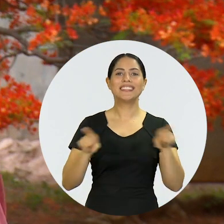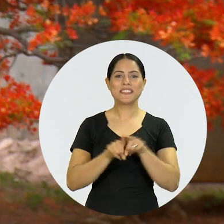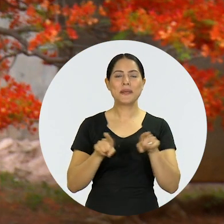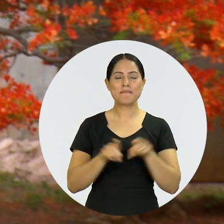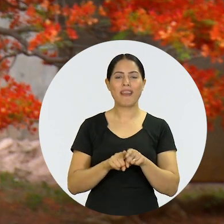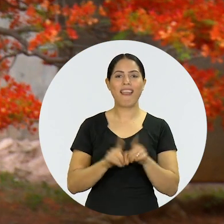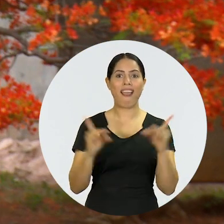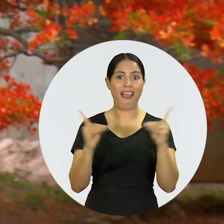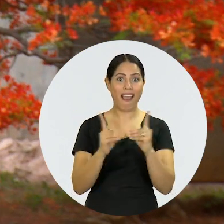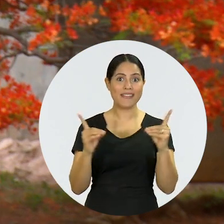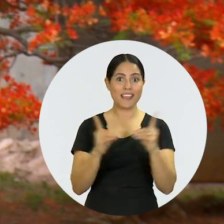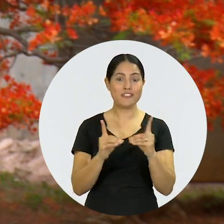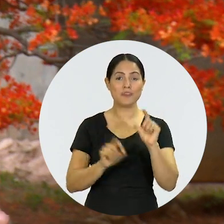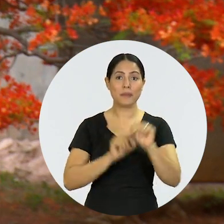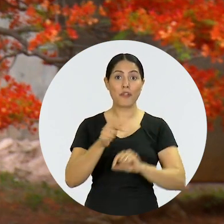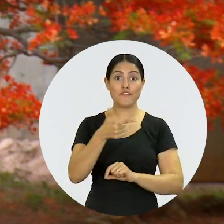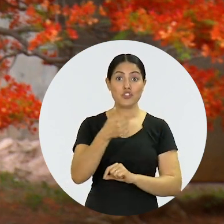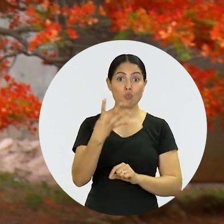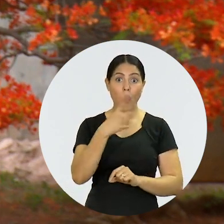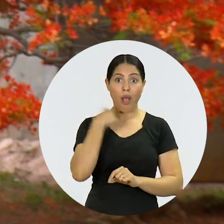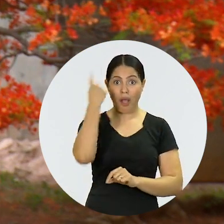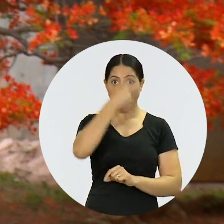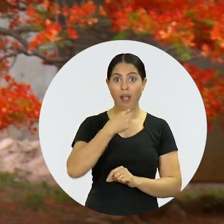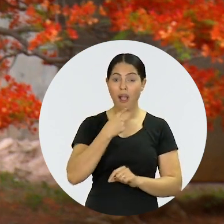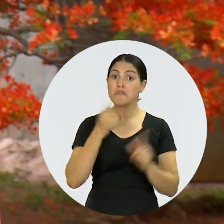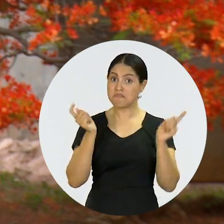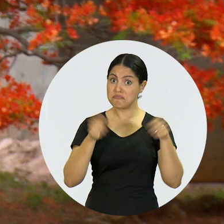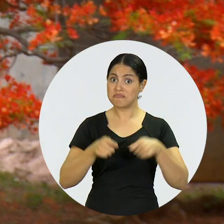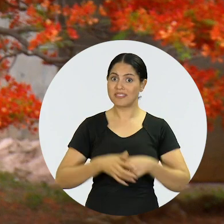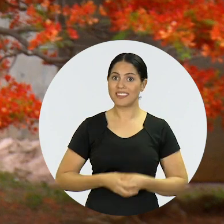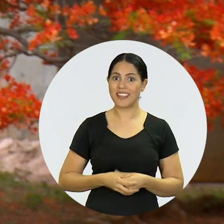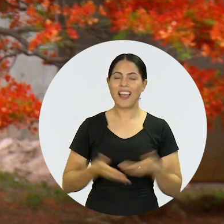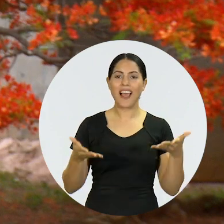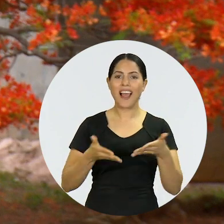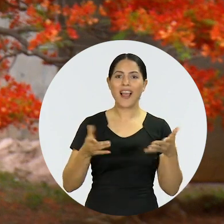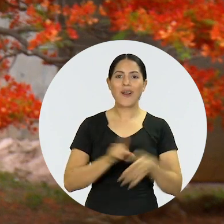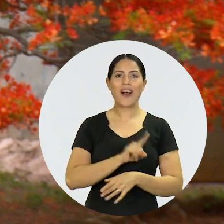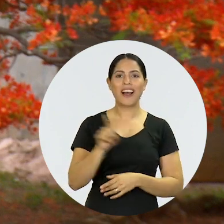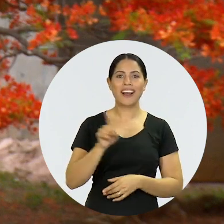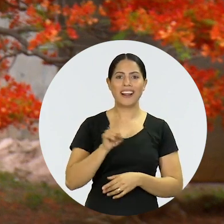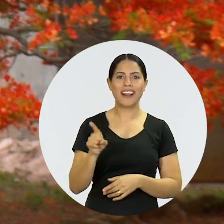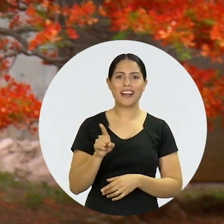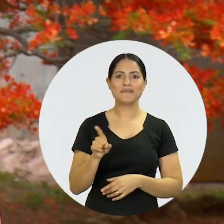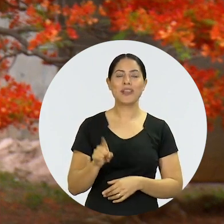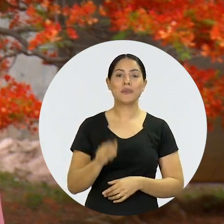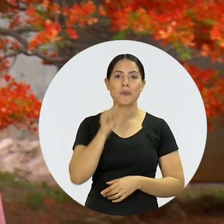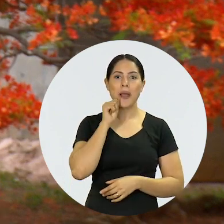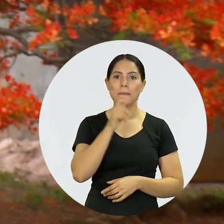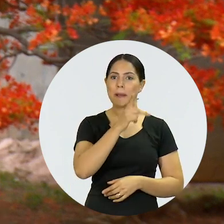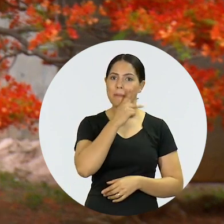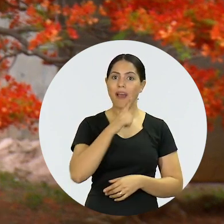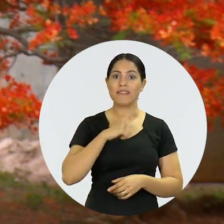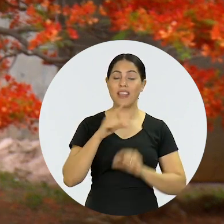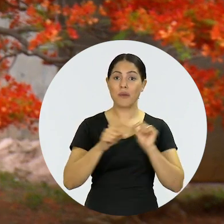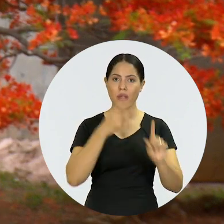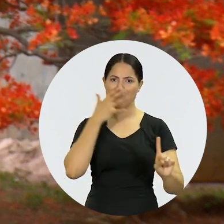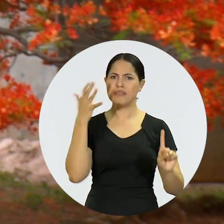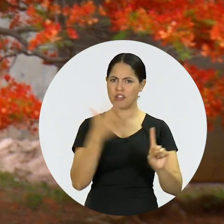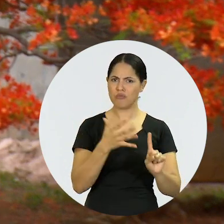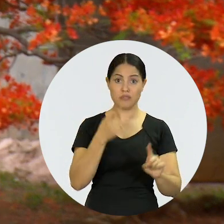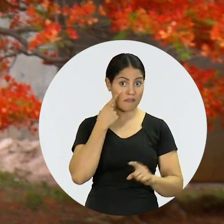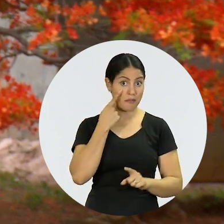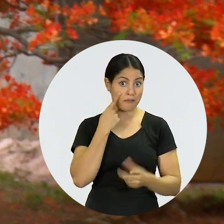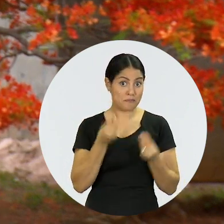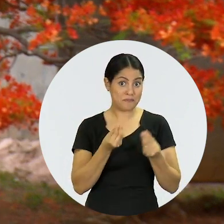Um canal de atendimento 24 horas. É isso mesmo. Agora as advogadas amapaenses contam com um novo serviço de